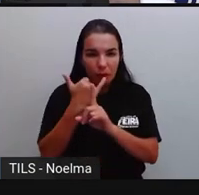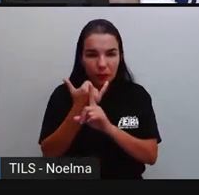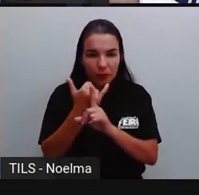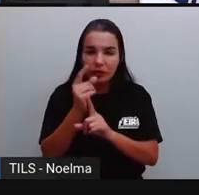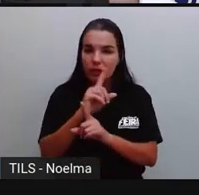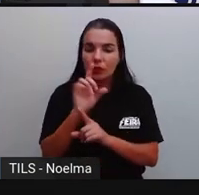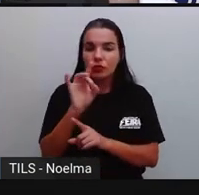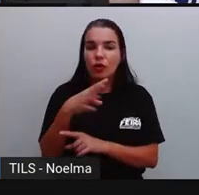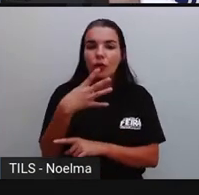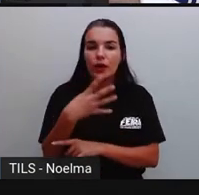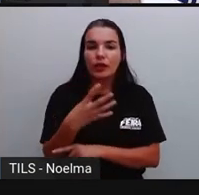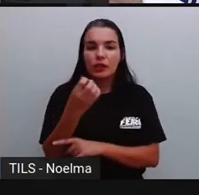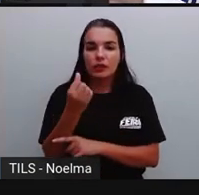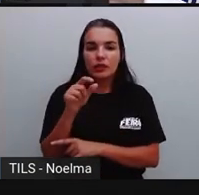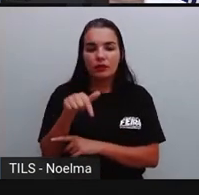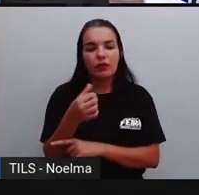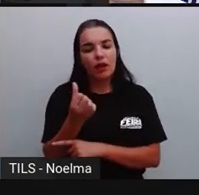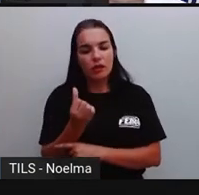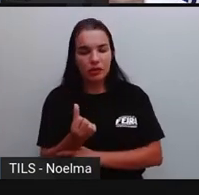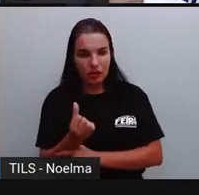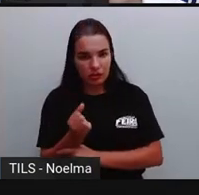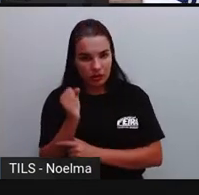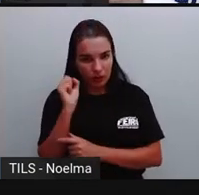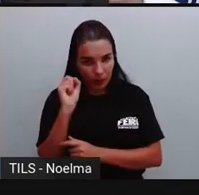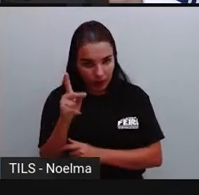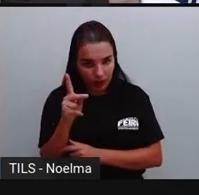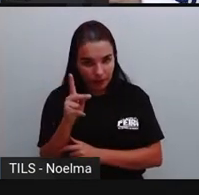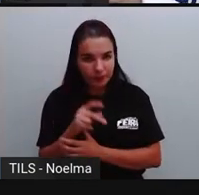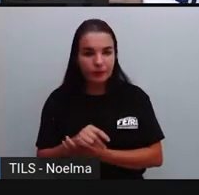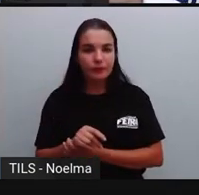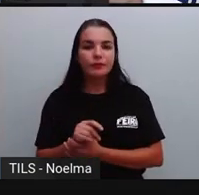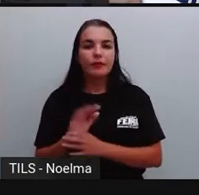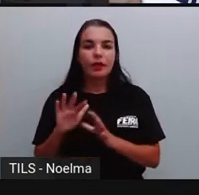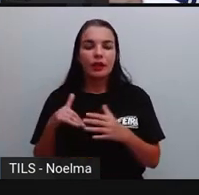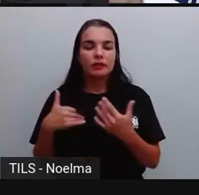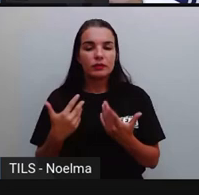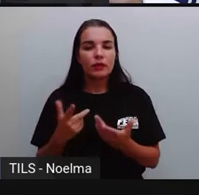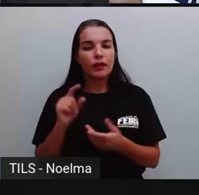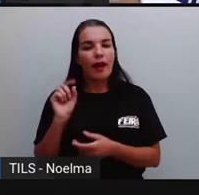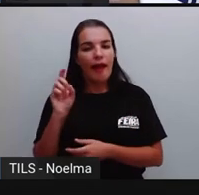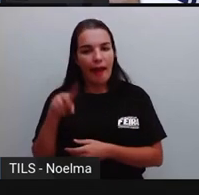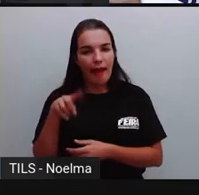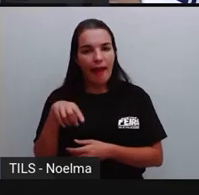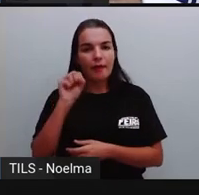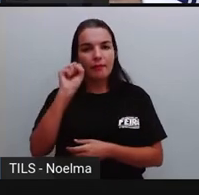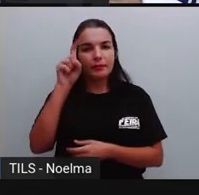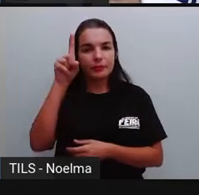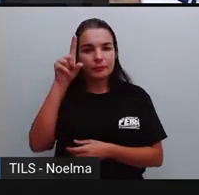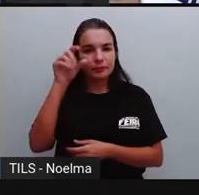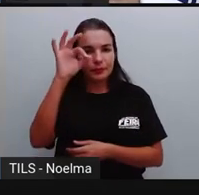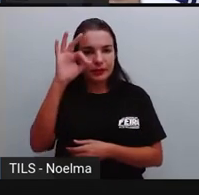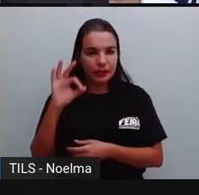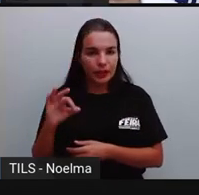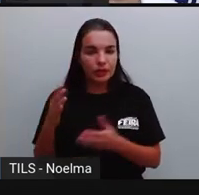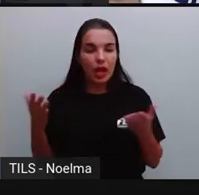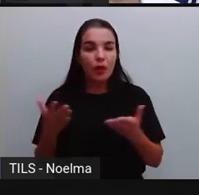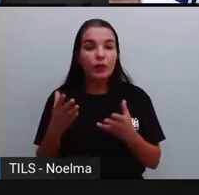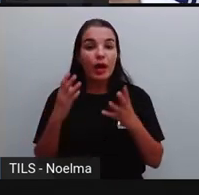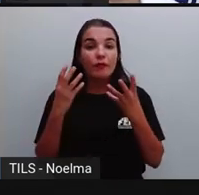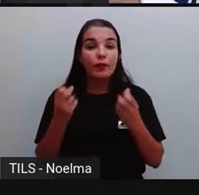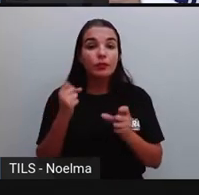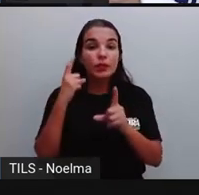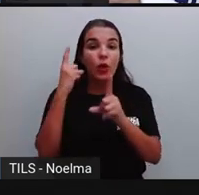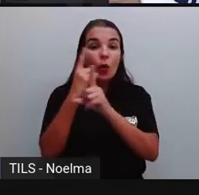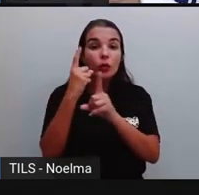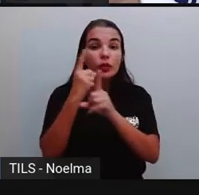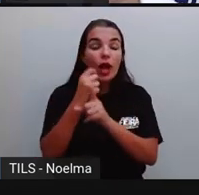,6%. Entenderam? Então, isso é a porcentagem. Agora, vamos encontrar aí esses números